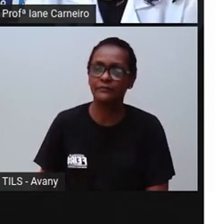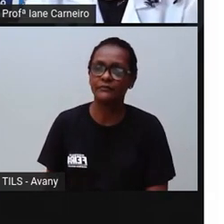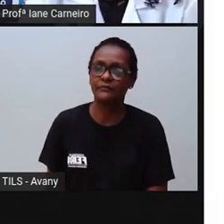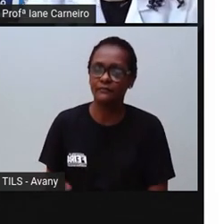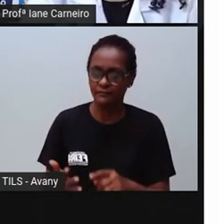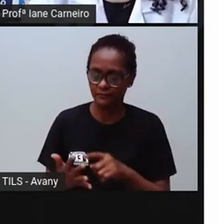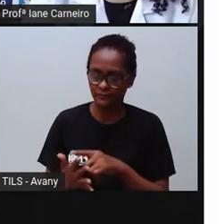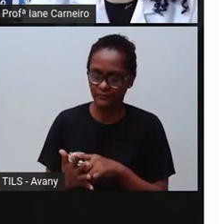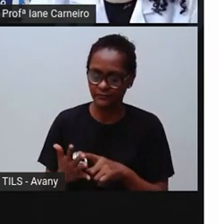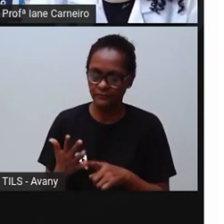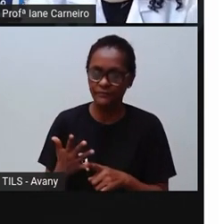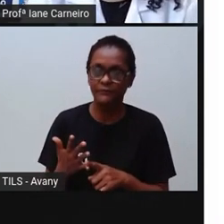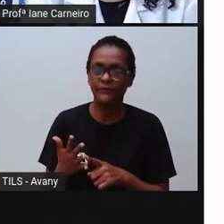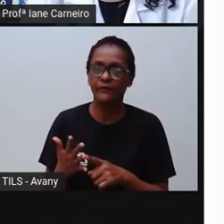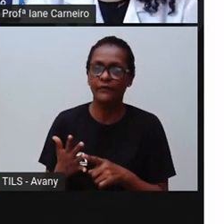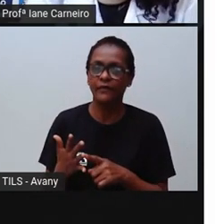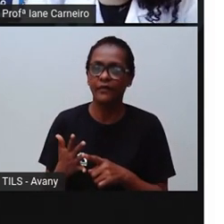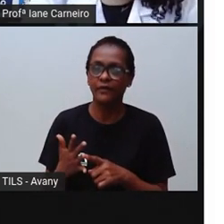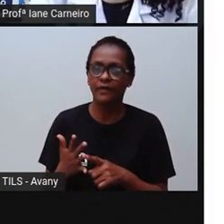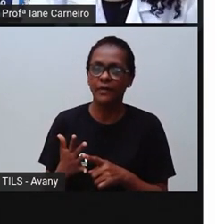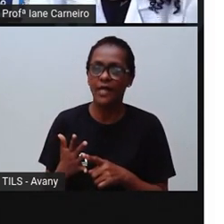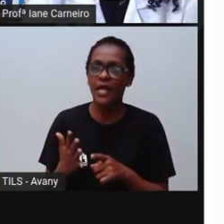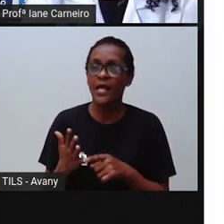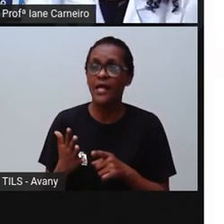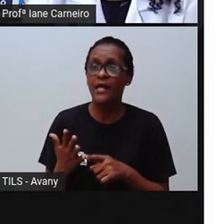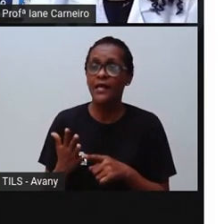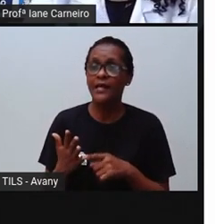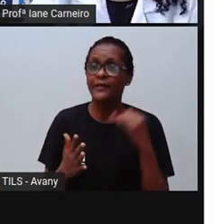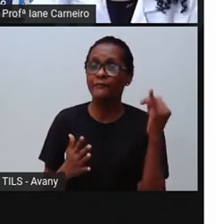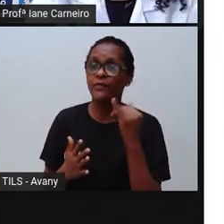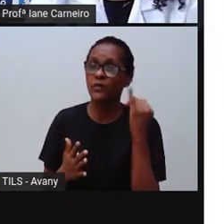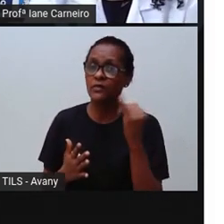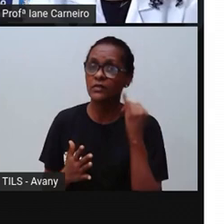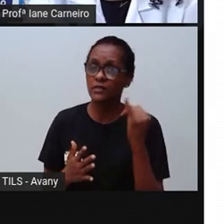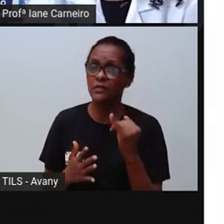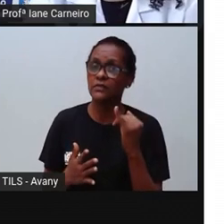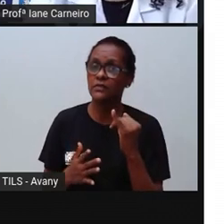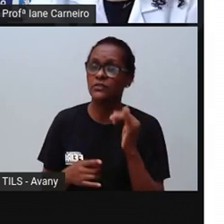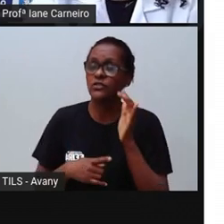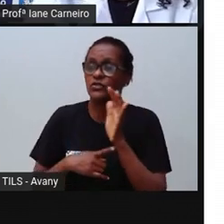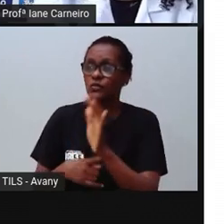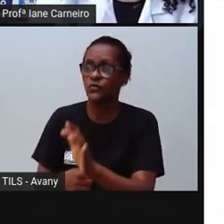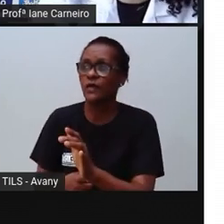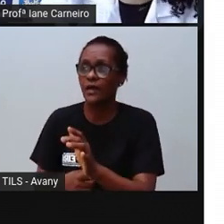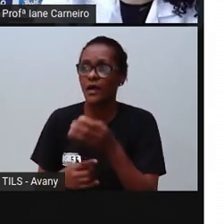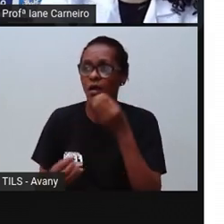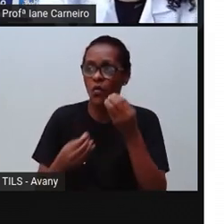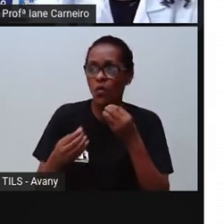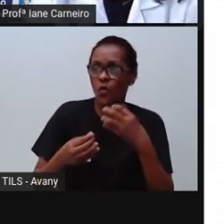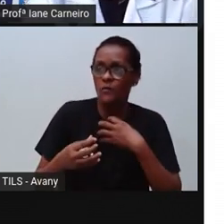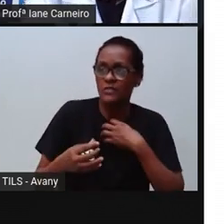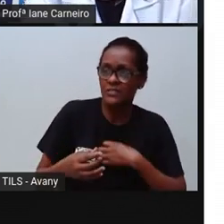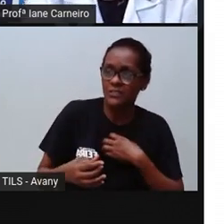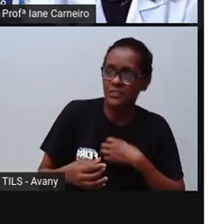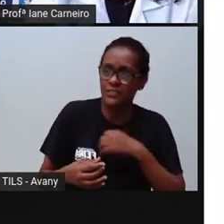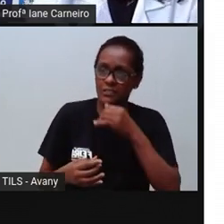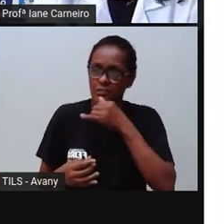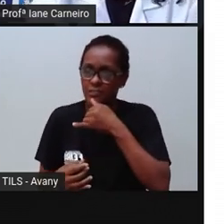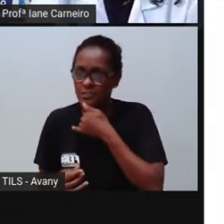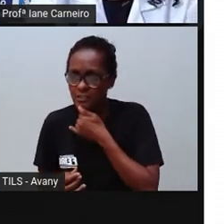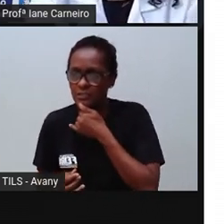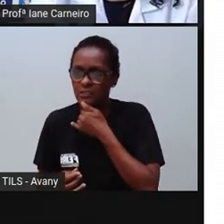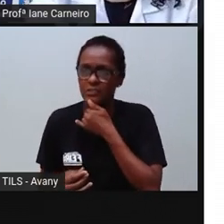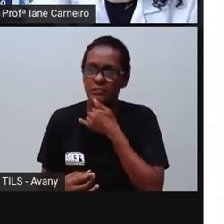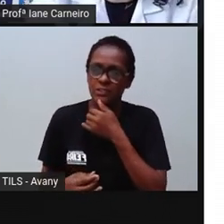Algumas dicas, ó, a Pró vai trazer aqui agora, algumas dicas para quando você estiver furioso, chateado, triste ou